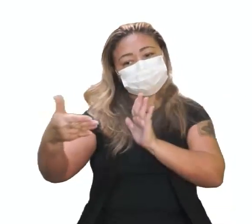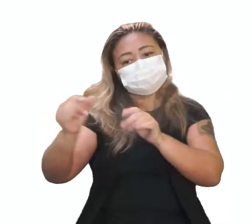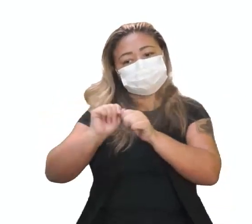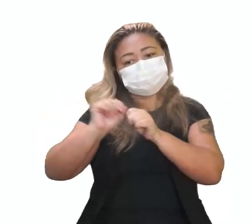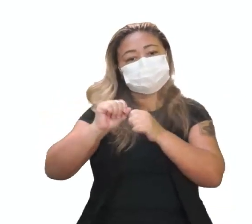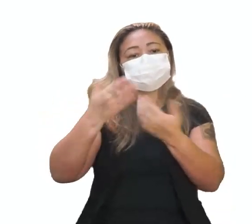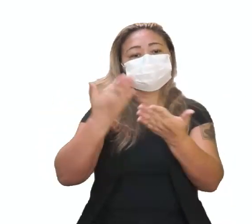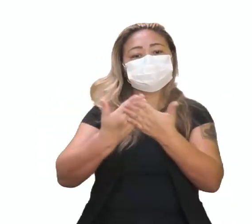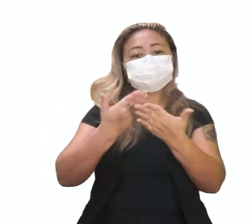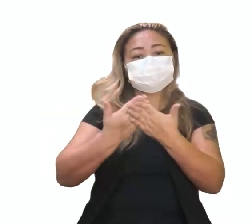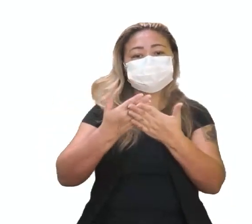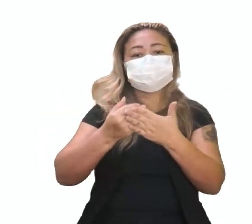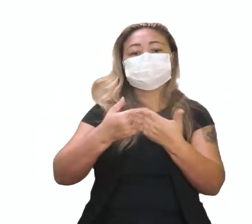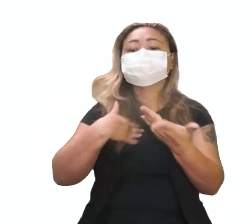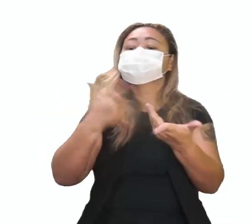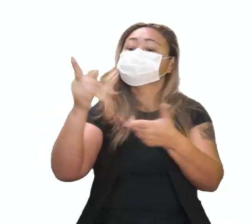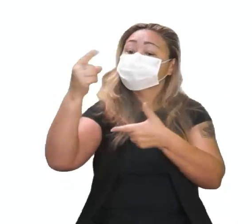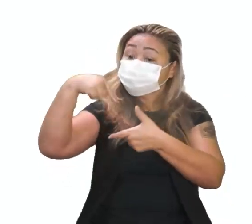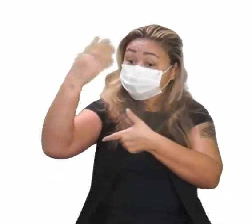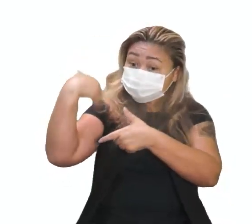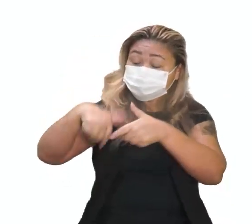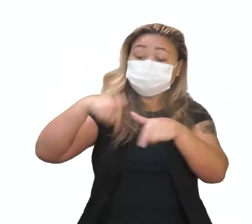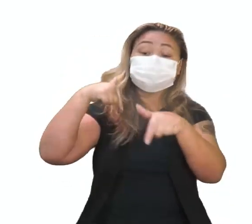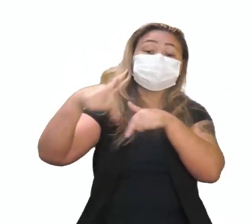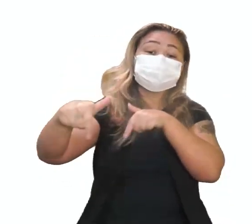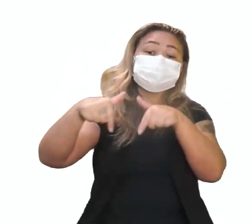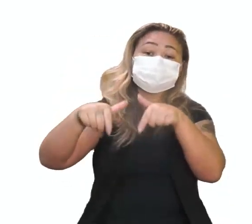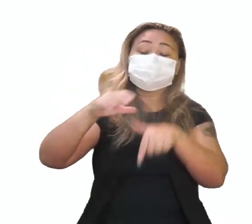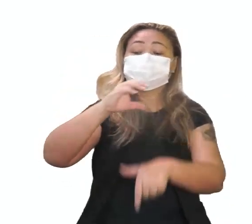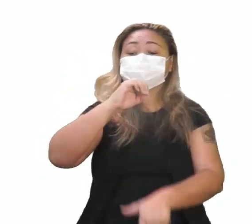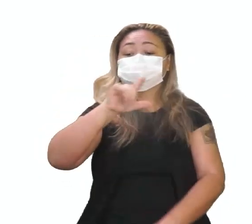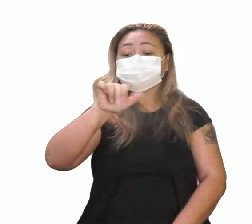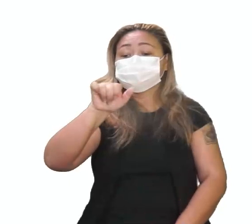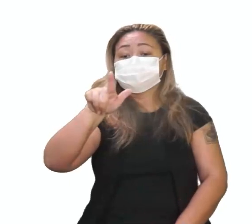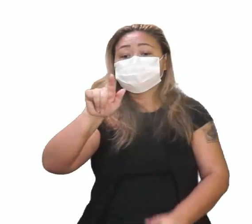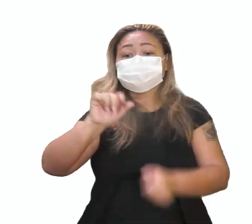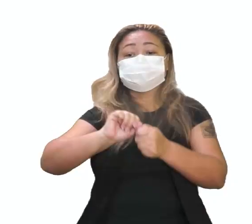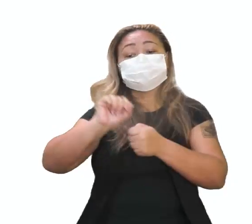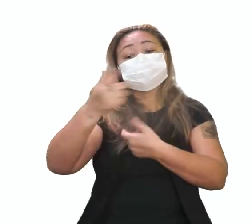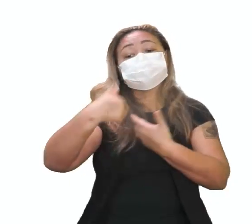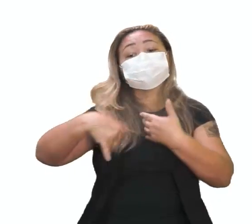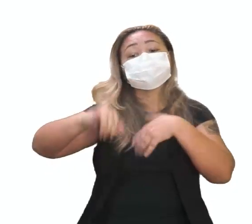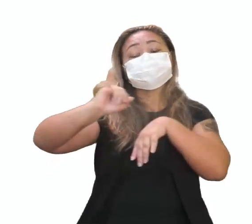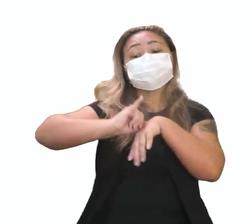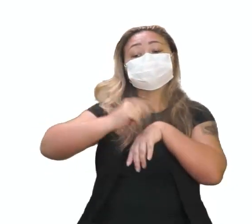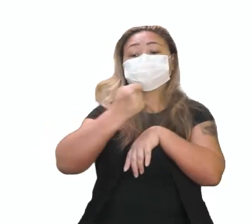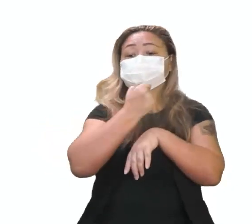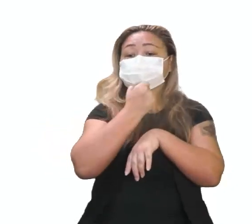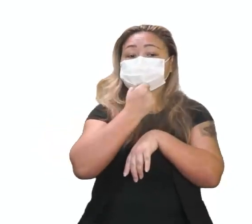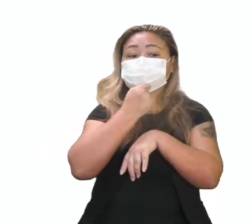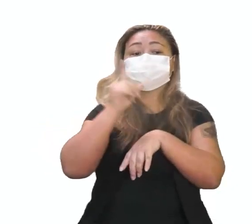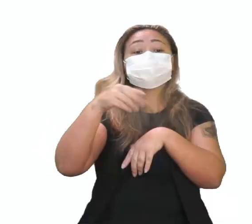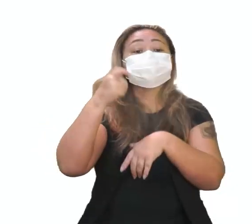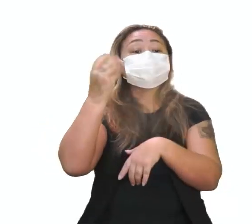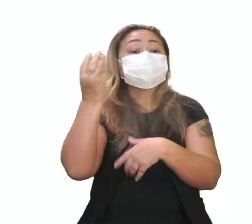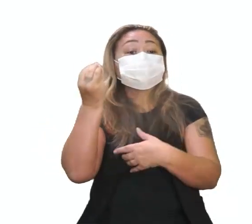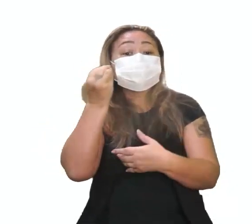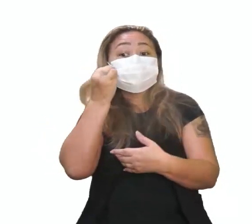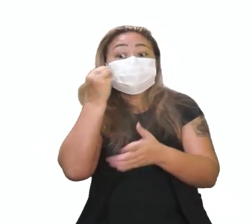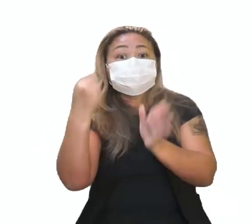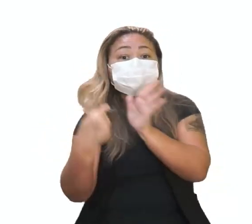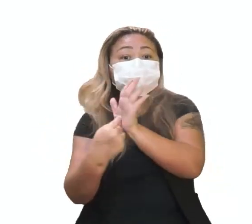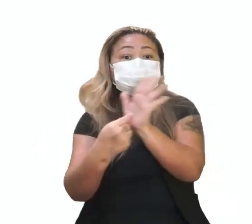trabalhava no King's College em Londres, o mencionado experimento levou à descoberta das enigmáticas